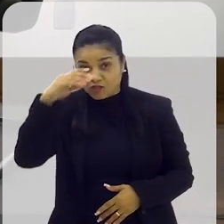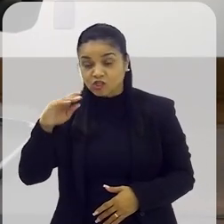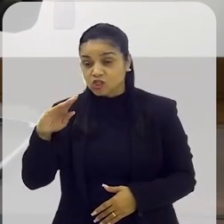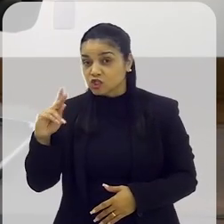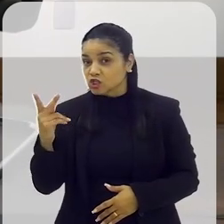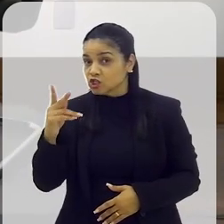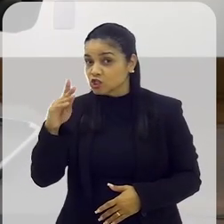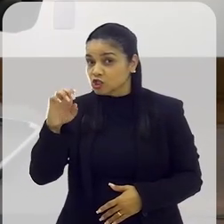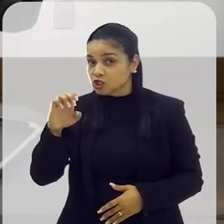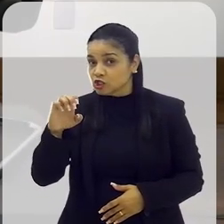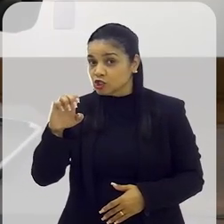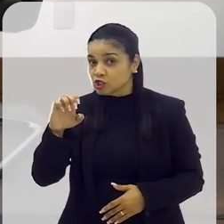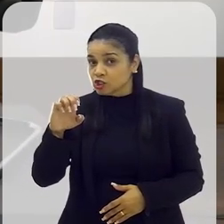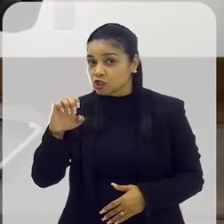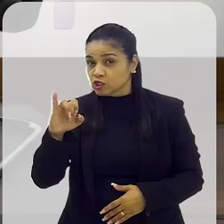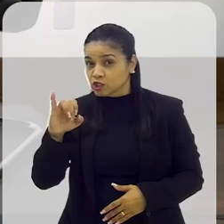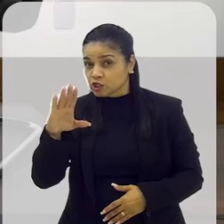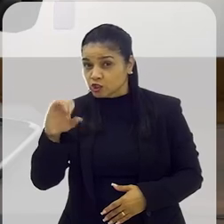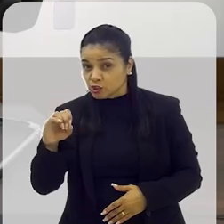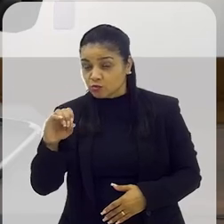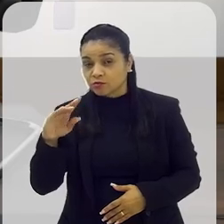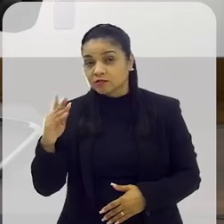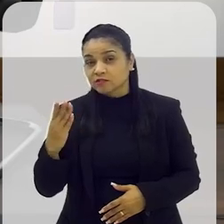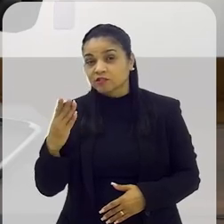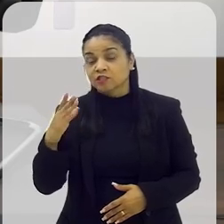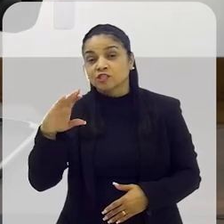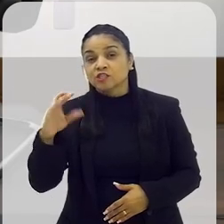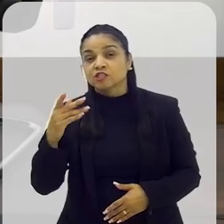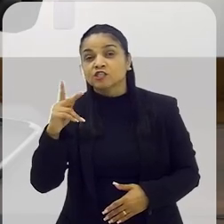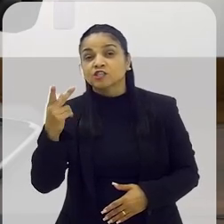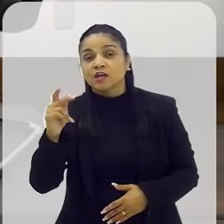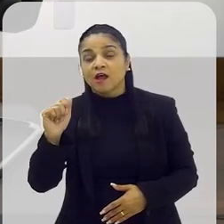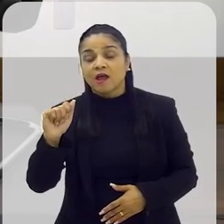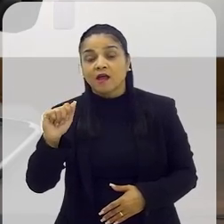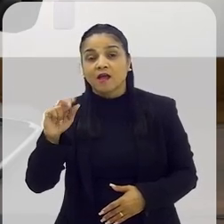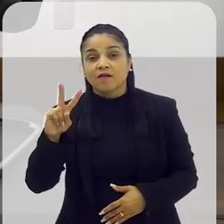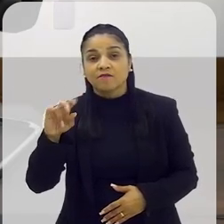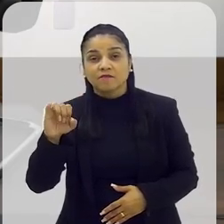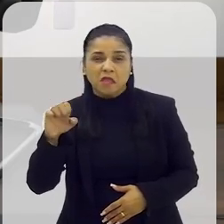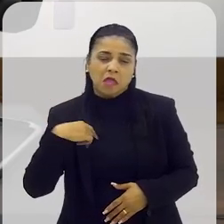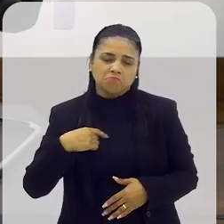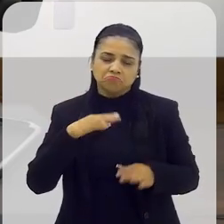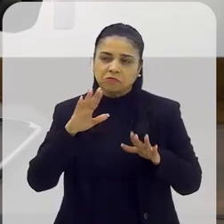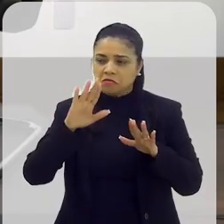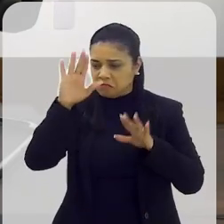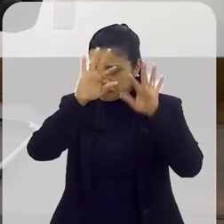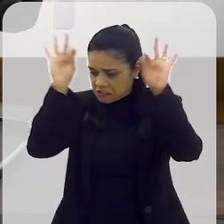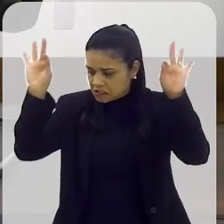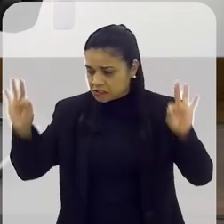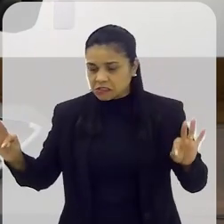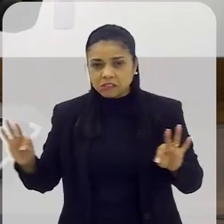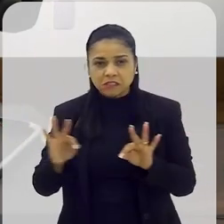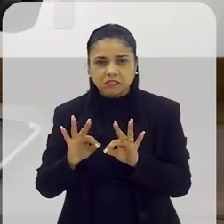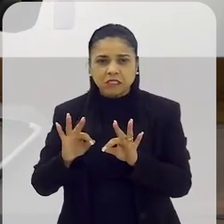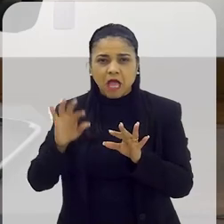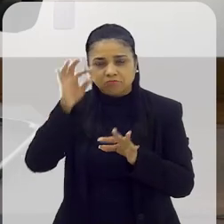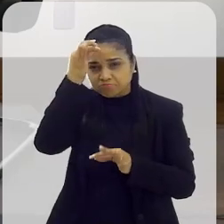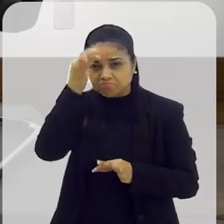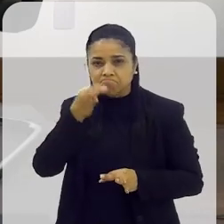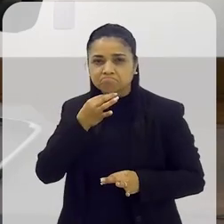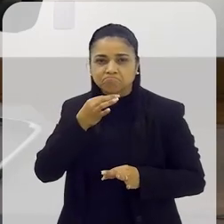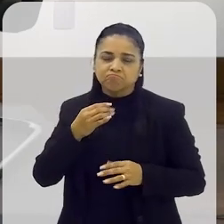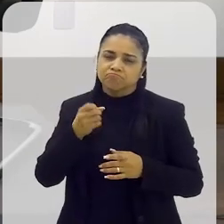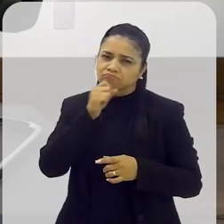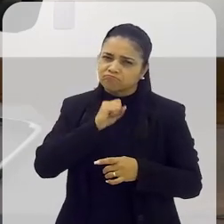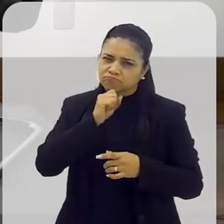e me surpreendeu um pouco quando ele entrou. Bem, primeiro, porque o cenário era todo antigo, claro, tinha que ser da época do Chico